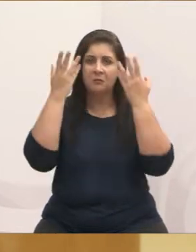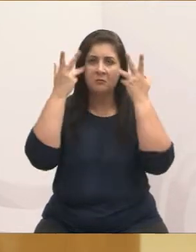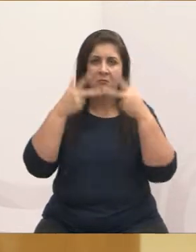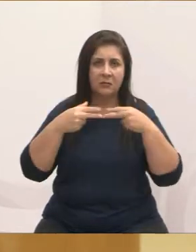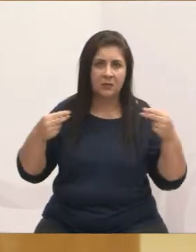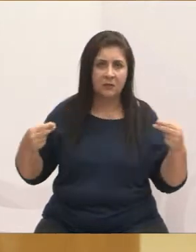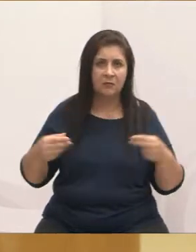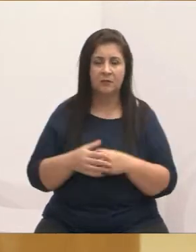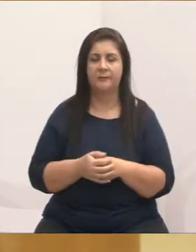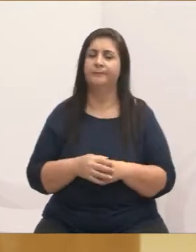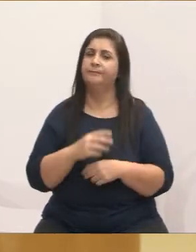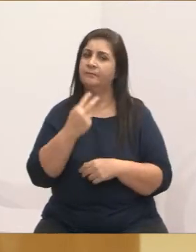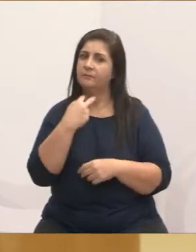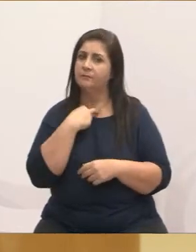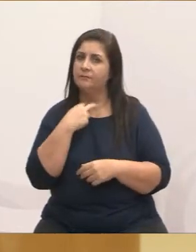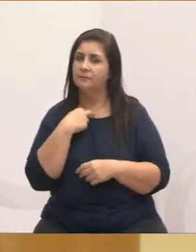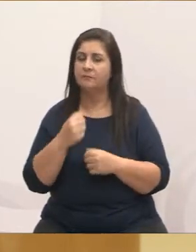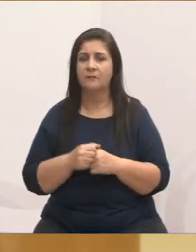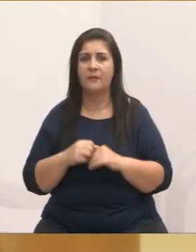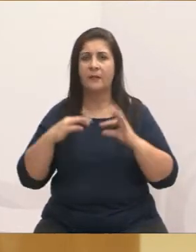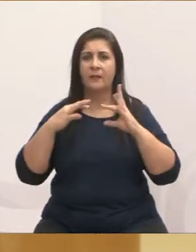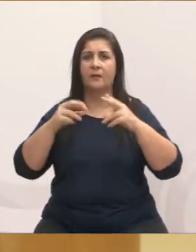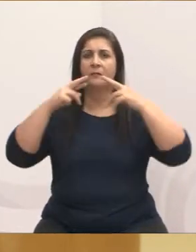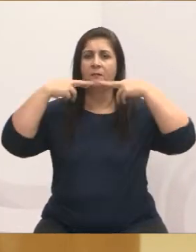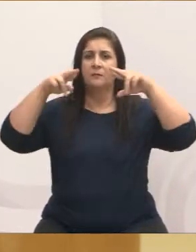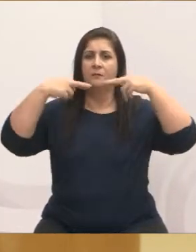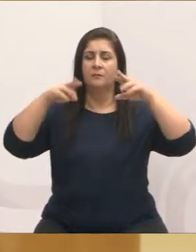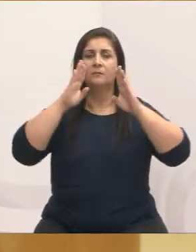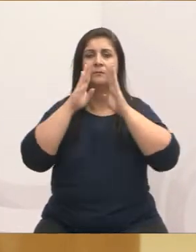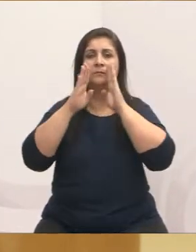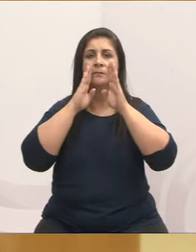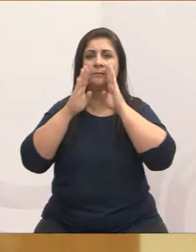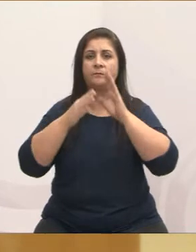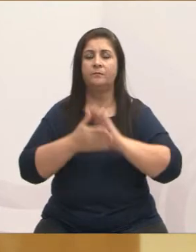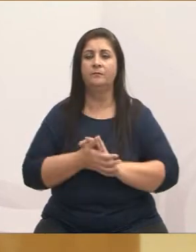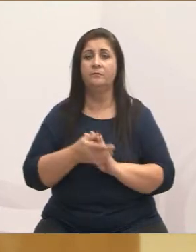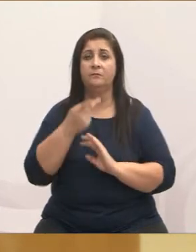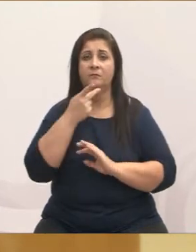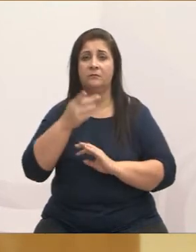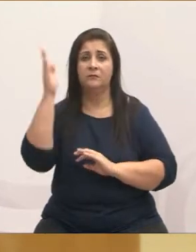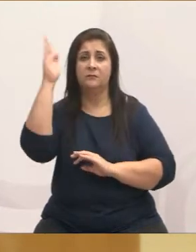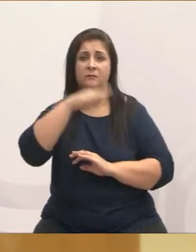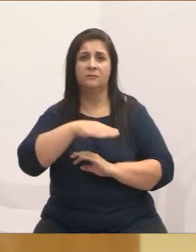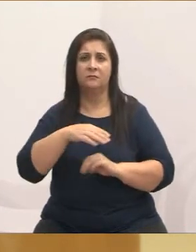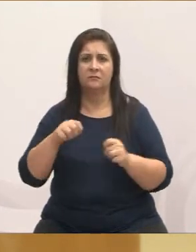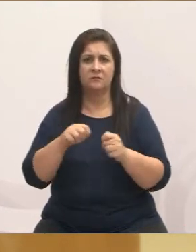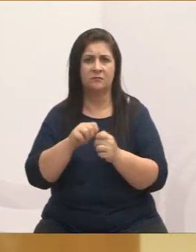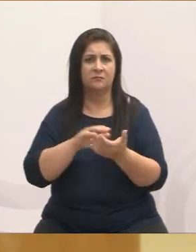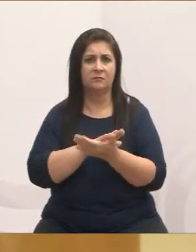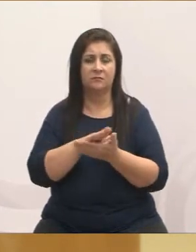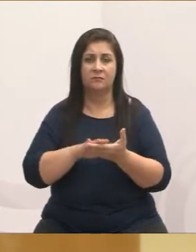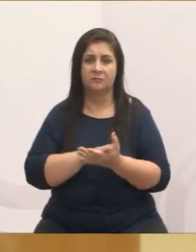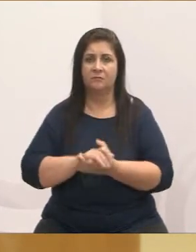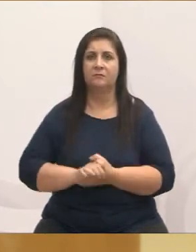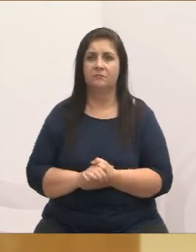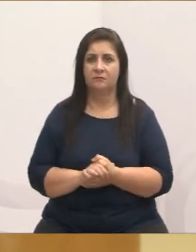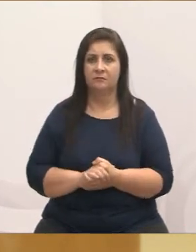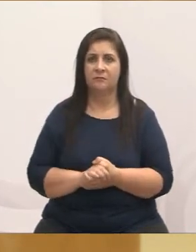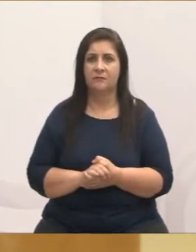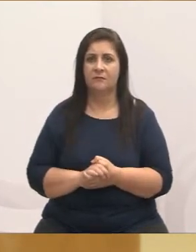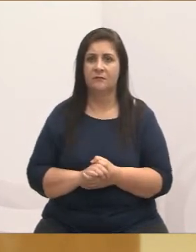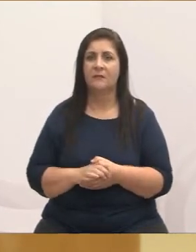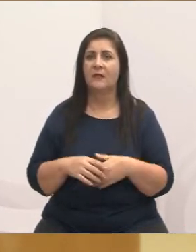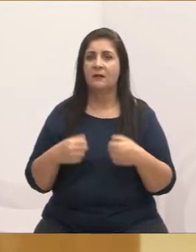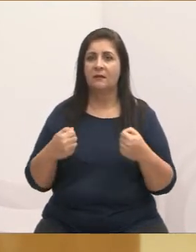mundo reclamando lá no Facebook, né? Falando mal que não está sendo feito nada na causa animal. Então, vamos fornecer o